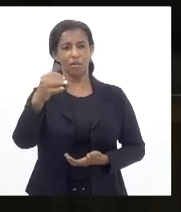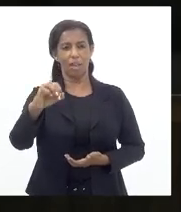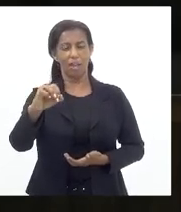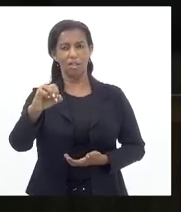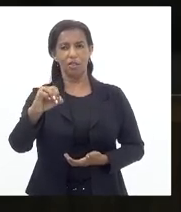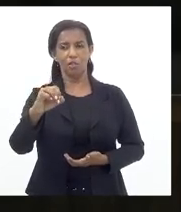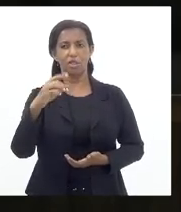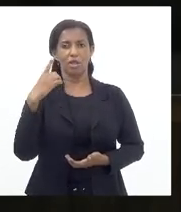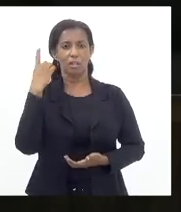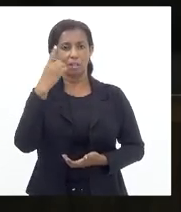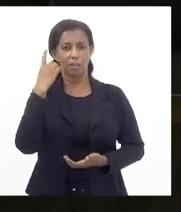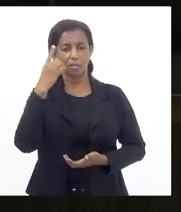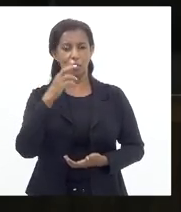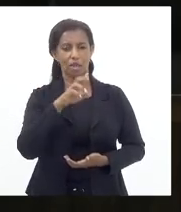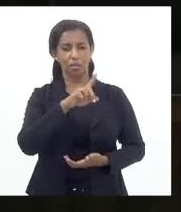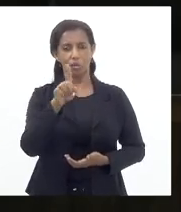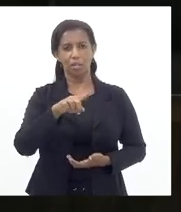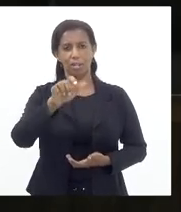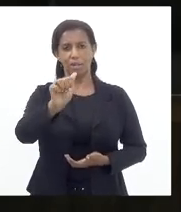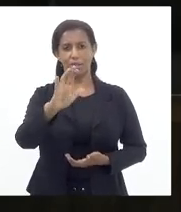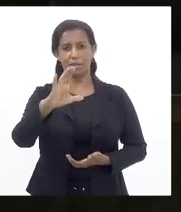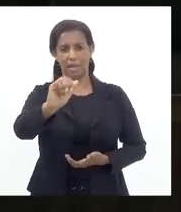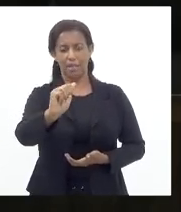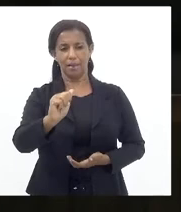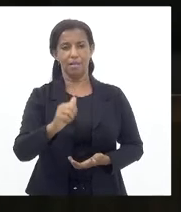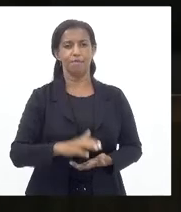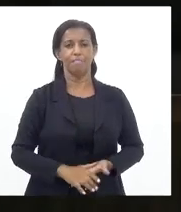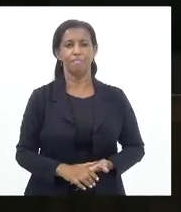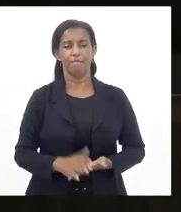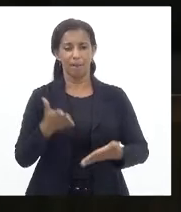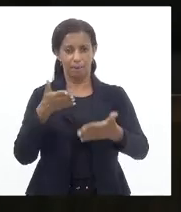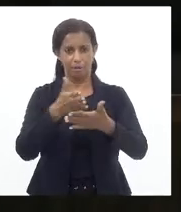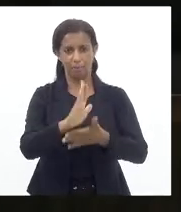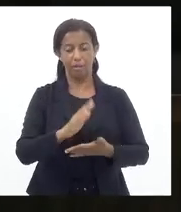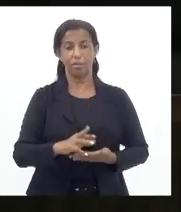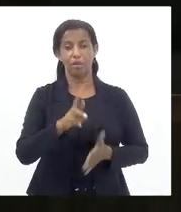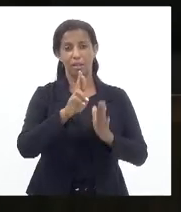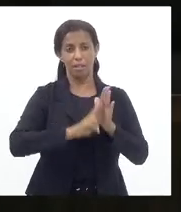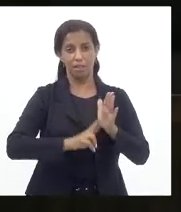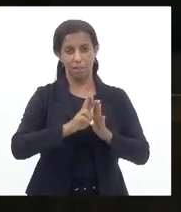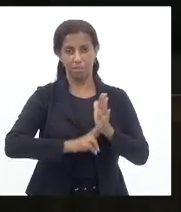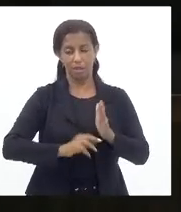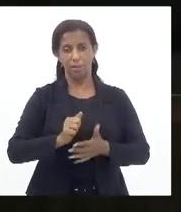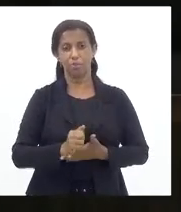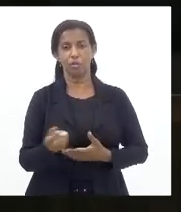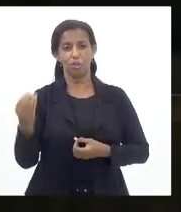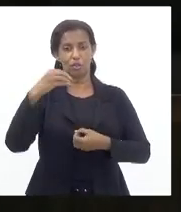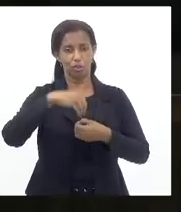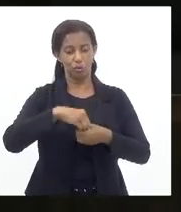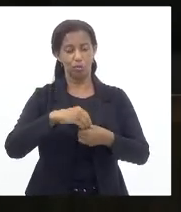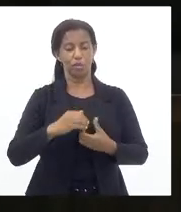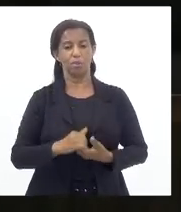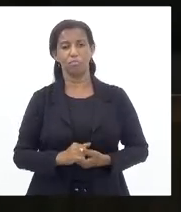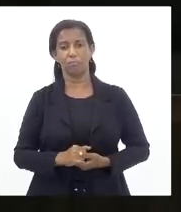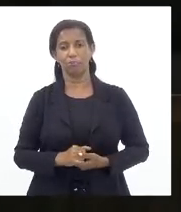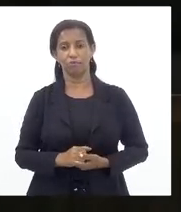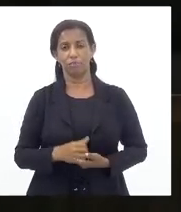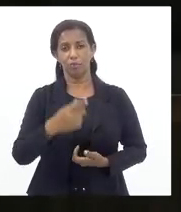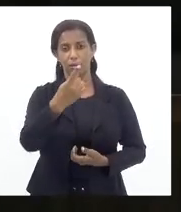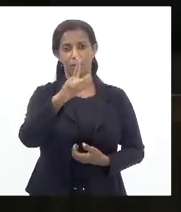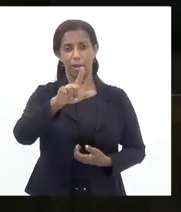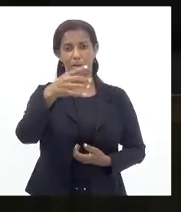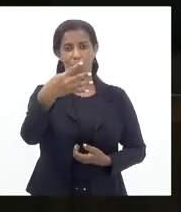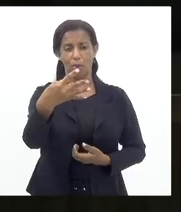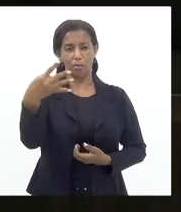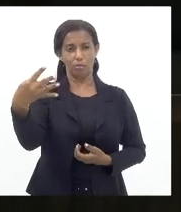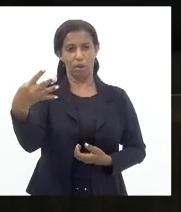Renato Zarco, senhores que aprovam, permaneçam como estão, aprovado. Requerimento de inclusão na hora do dia do projeto